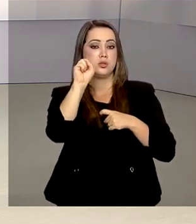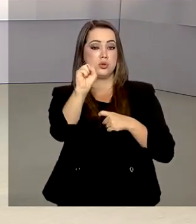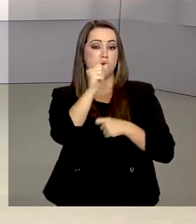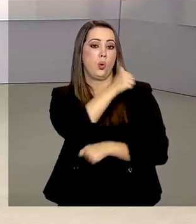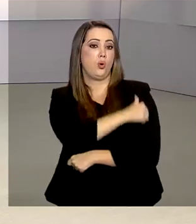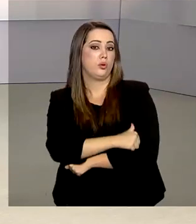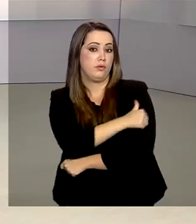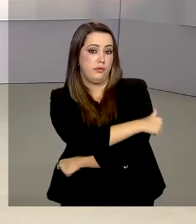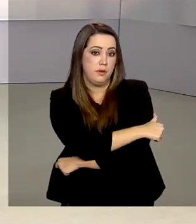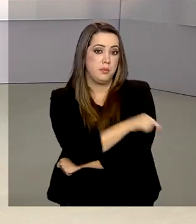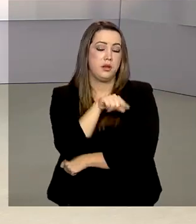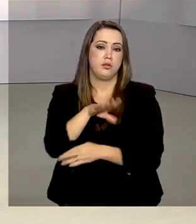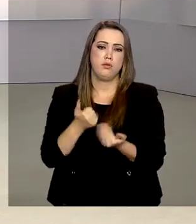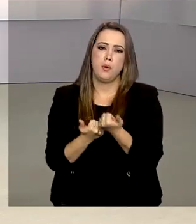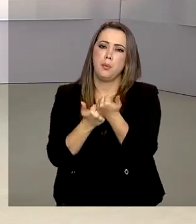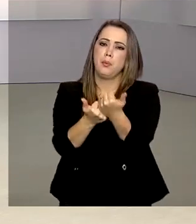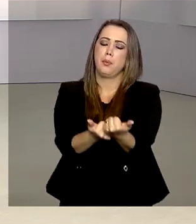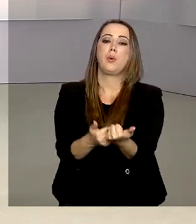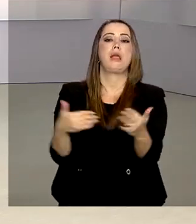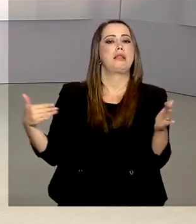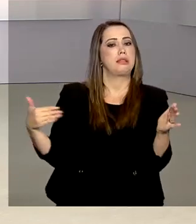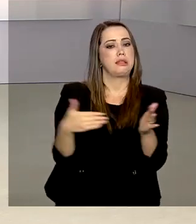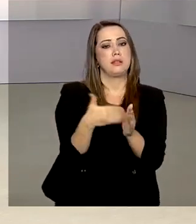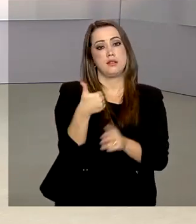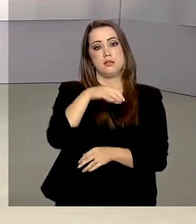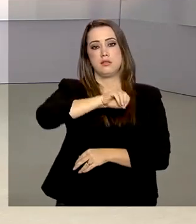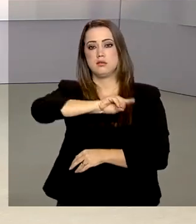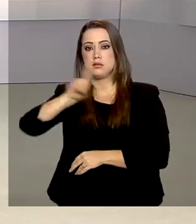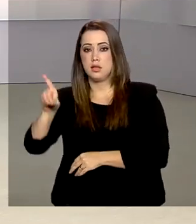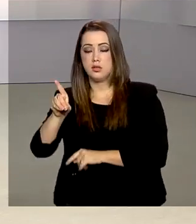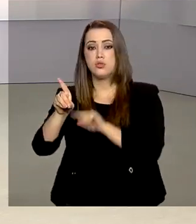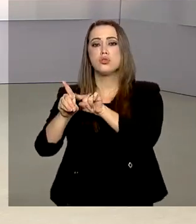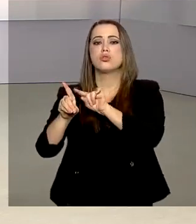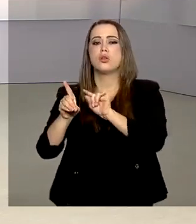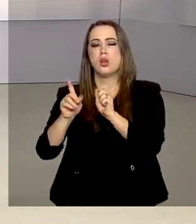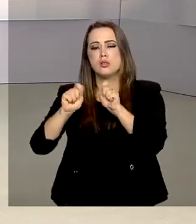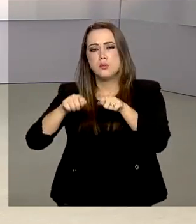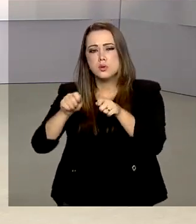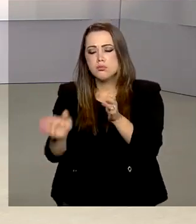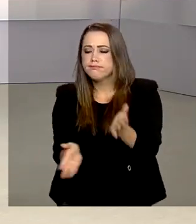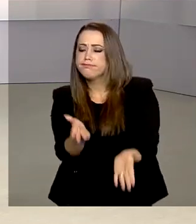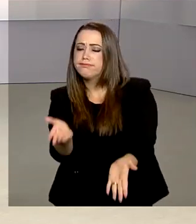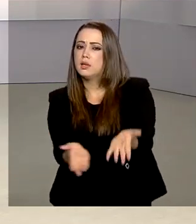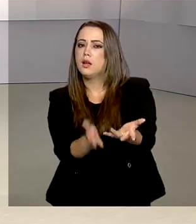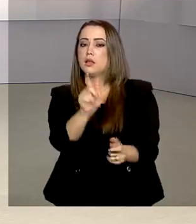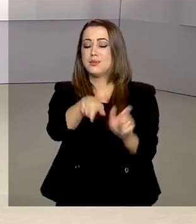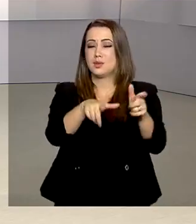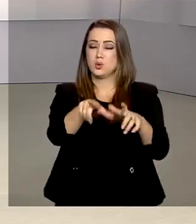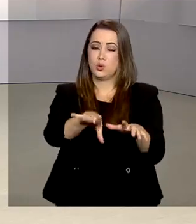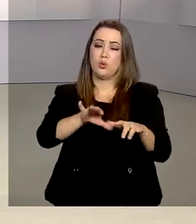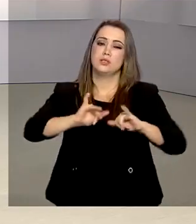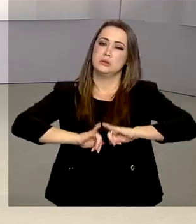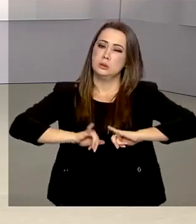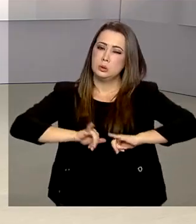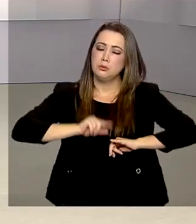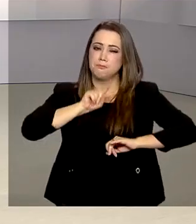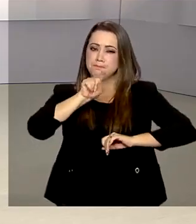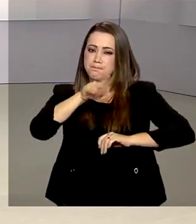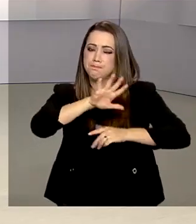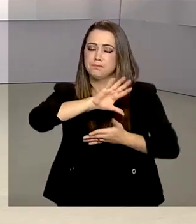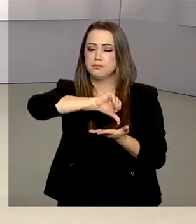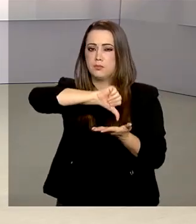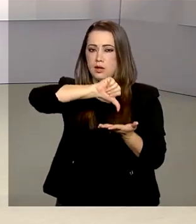enfermeiros que vão reforçar por até dez dias a capacidade de atendimento aos pacientes afetados pela Covid-19.